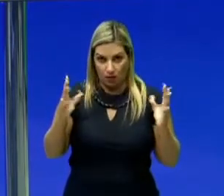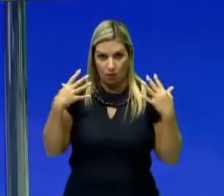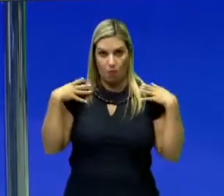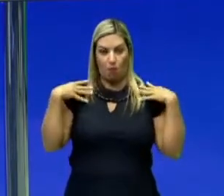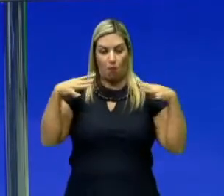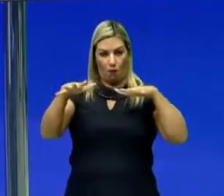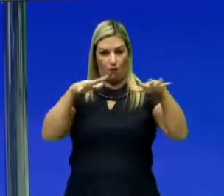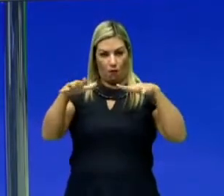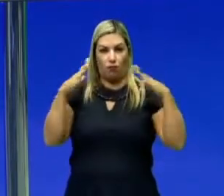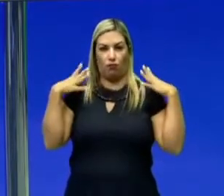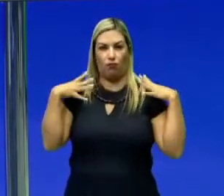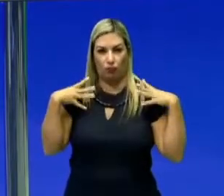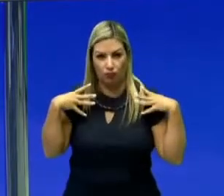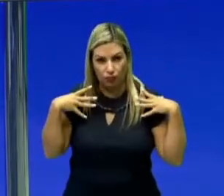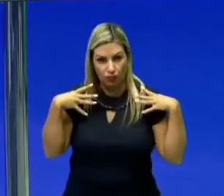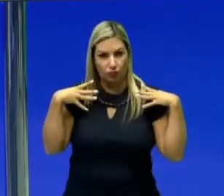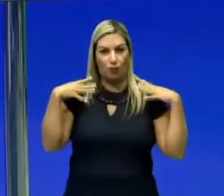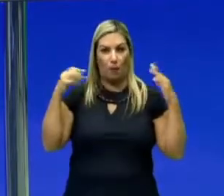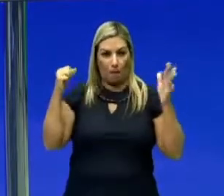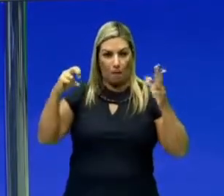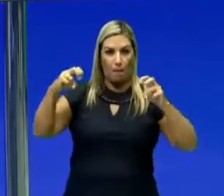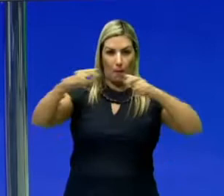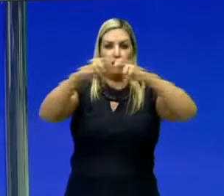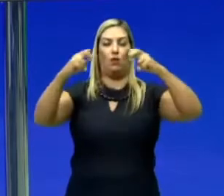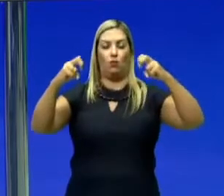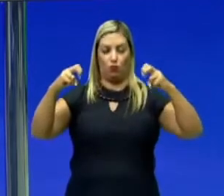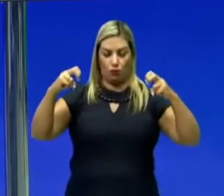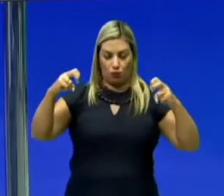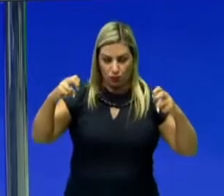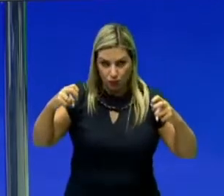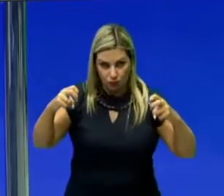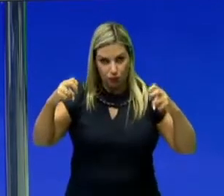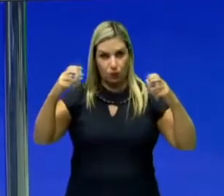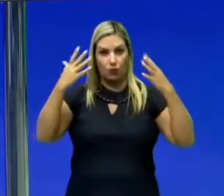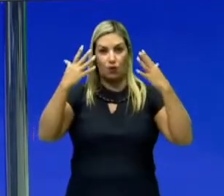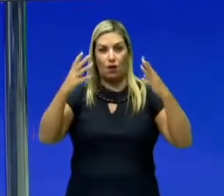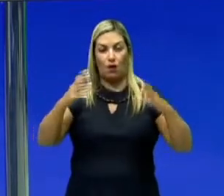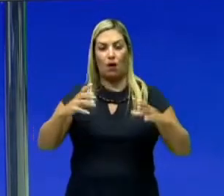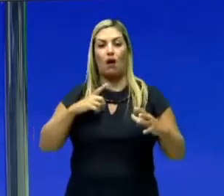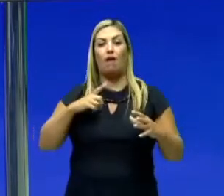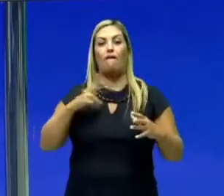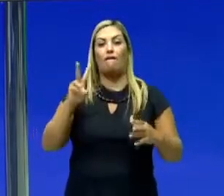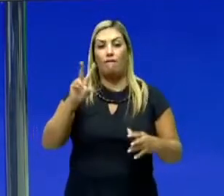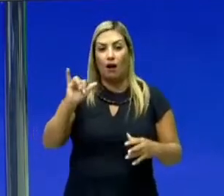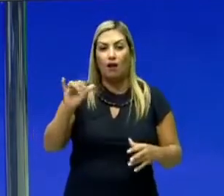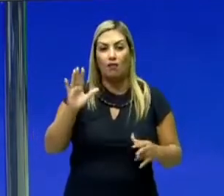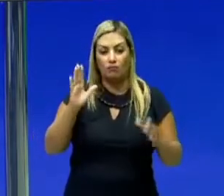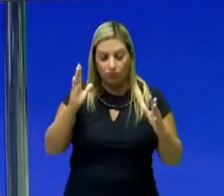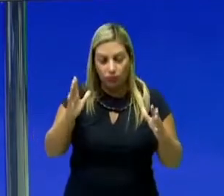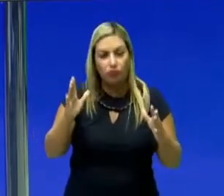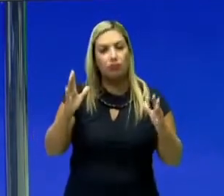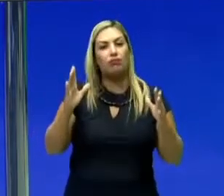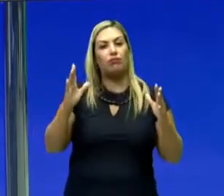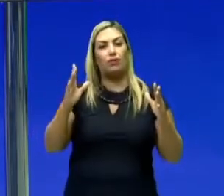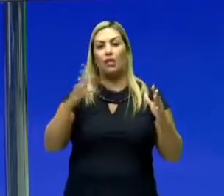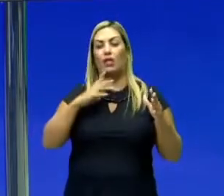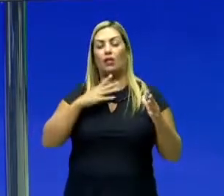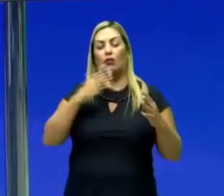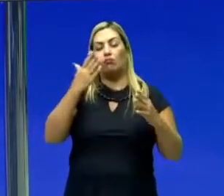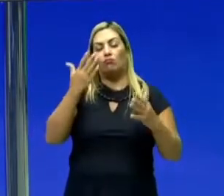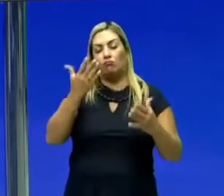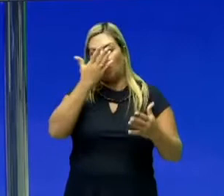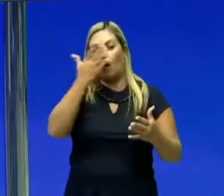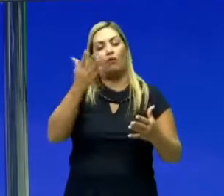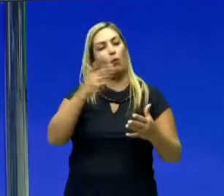movimento, né, devido a batida, fazer esse movimento para frente, o que acontece? Você vá no iberg e não se machuque